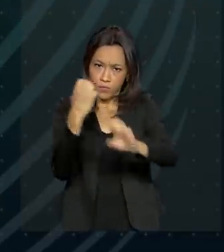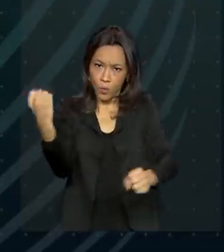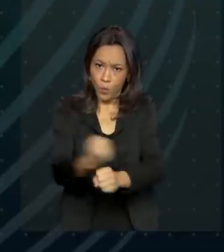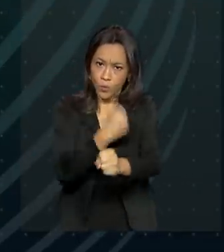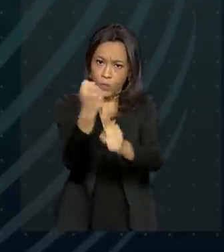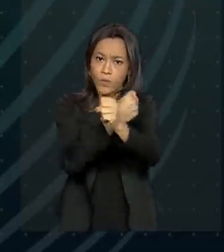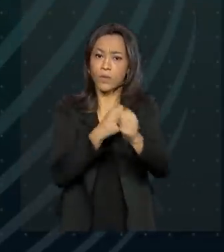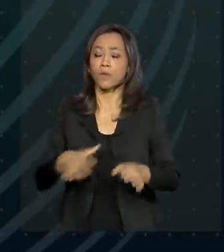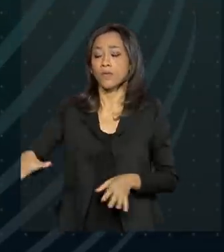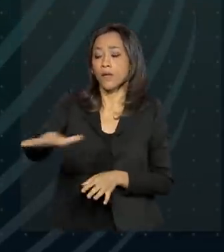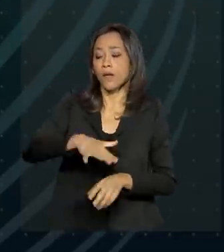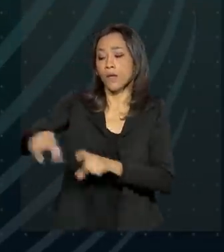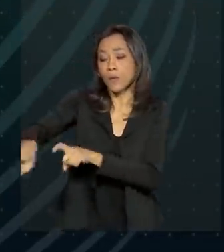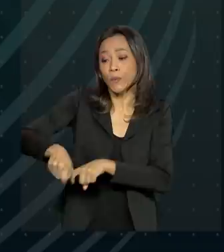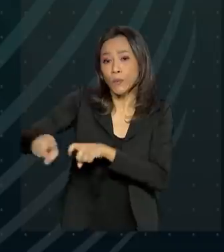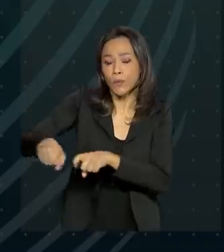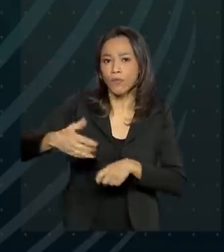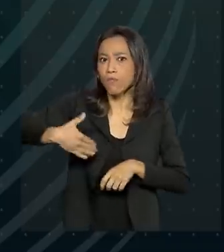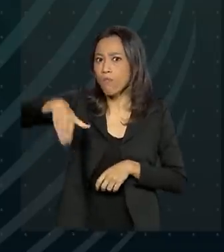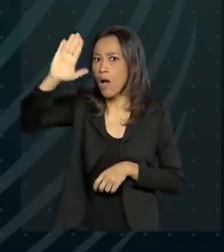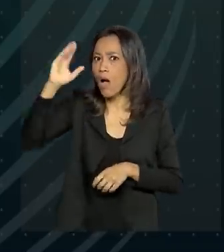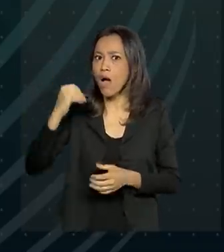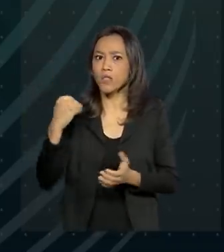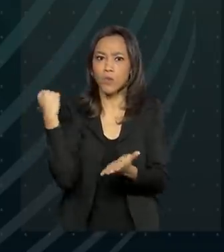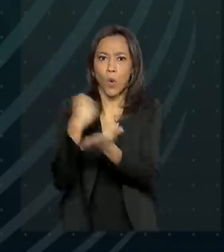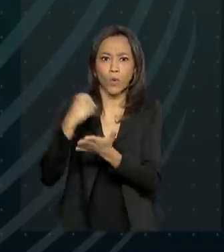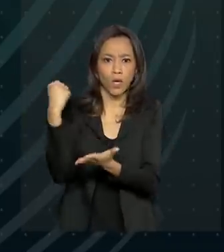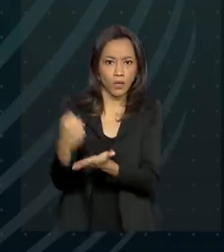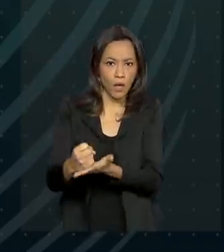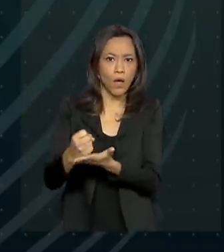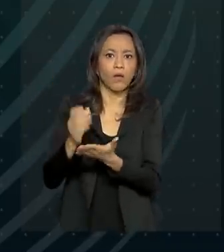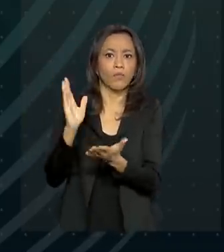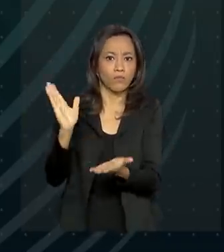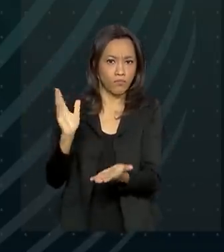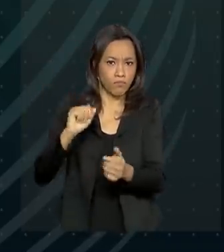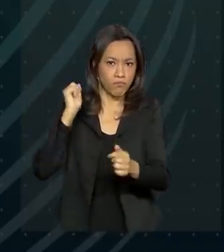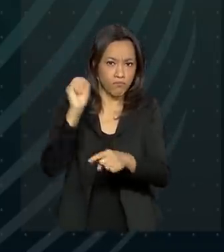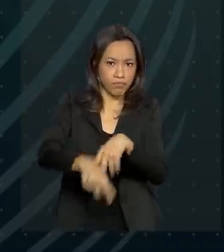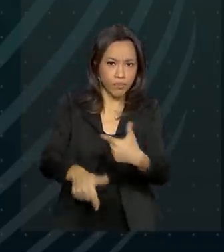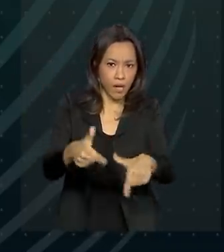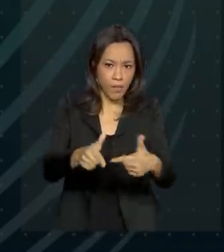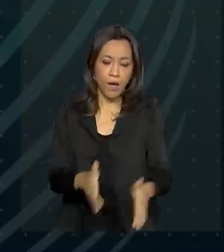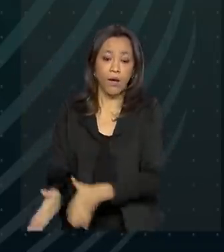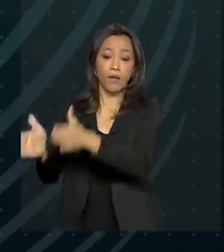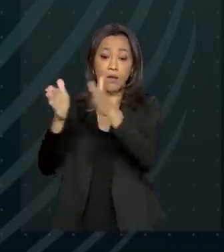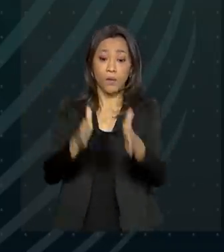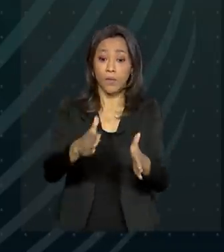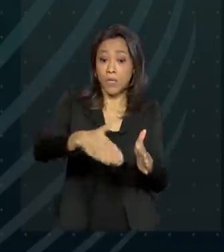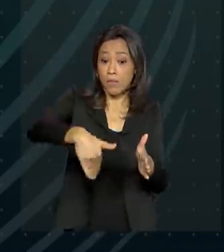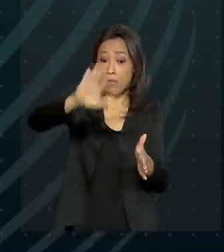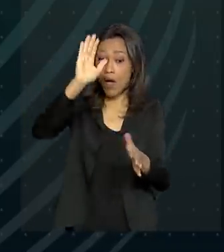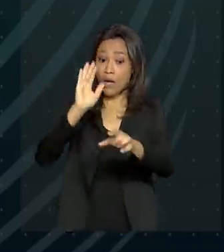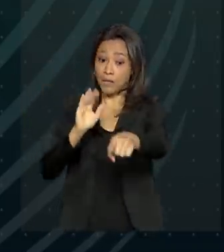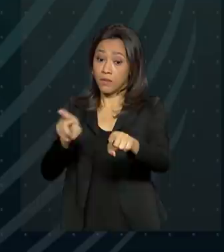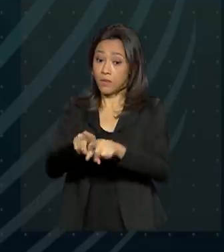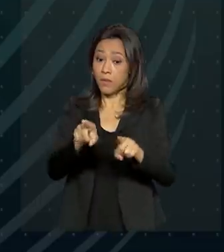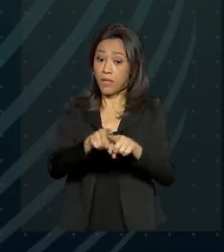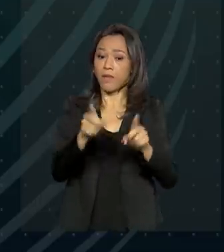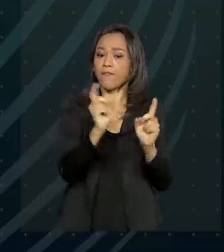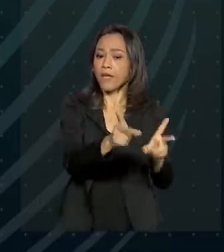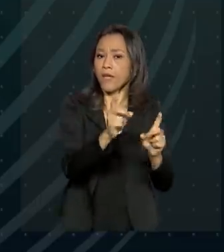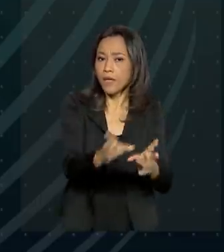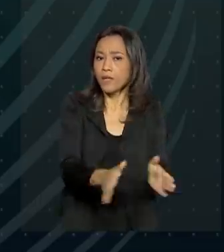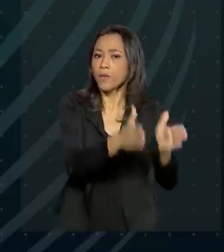registraram o maior número de admissões. Já os desligamentos aparecem em maior quantidade no comércio,